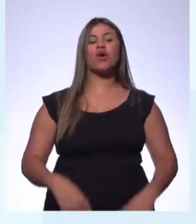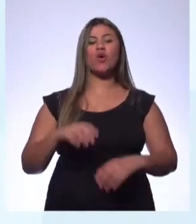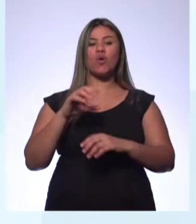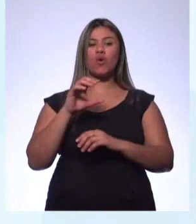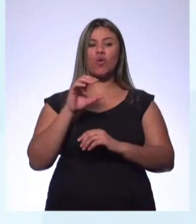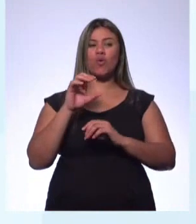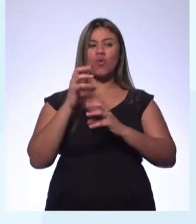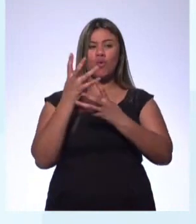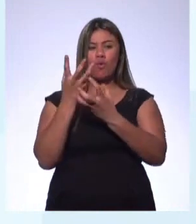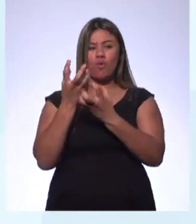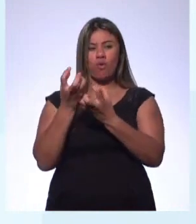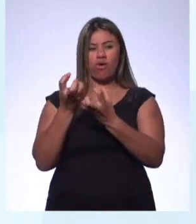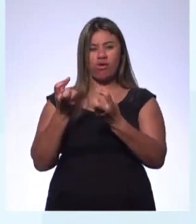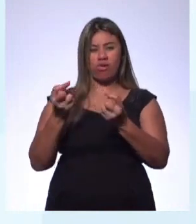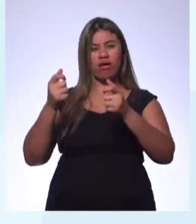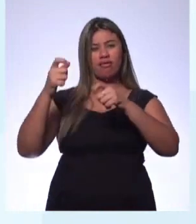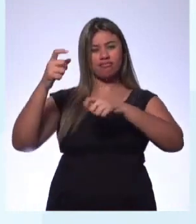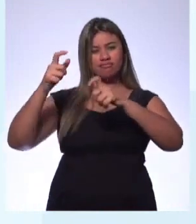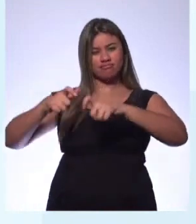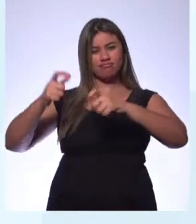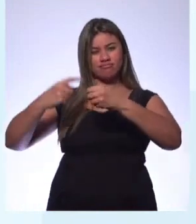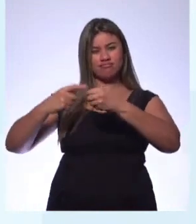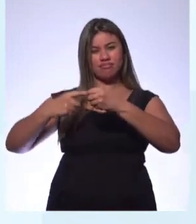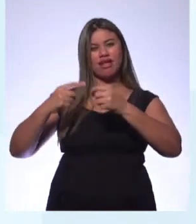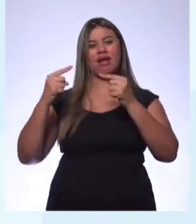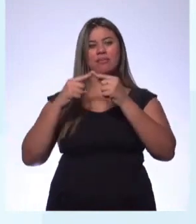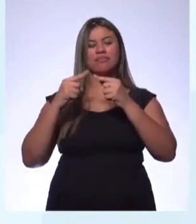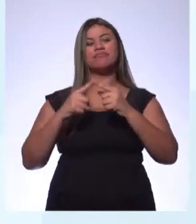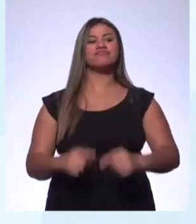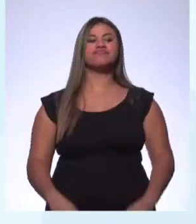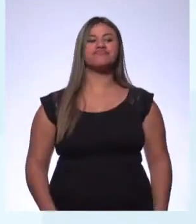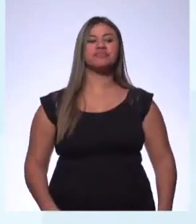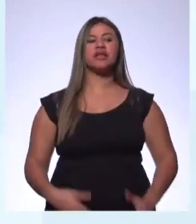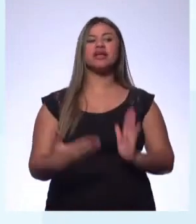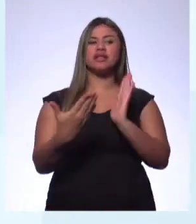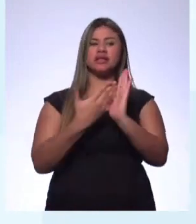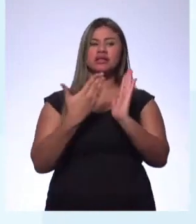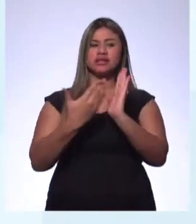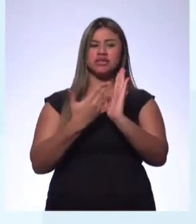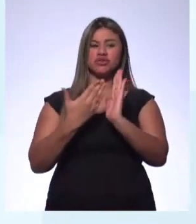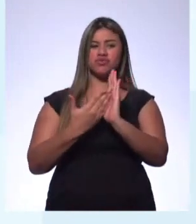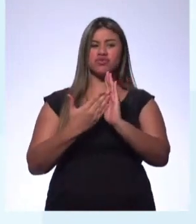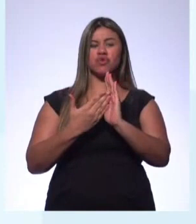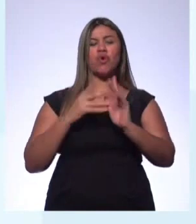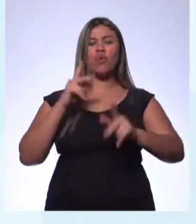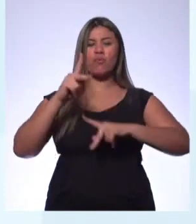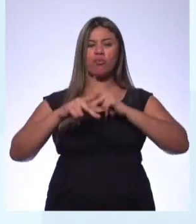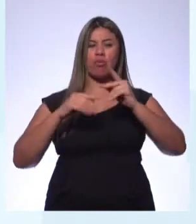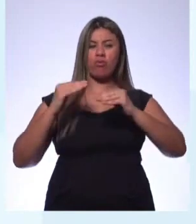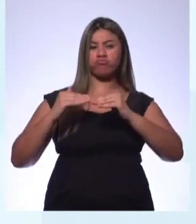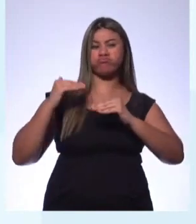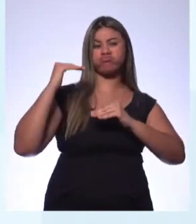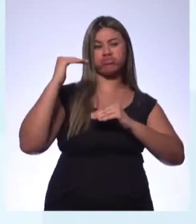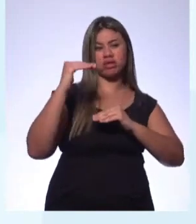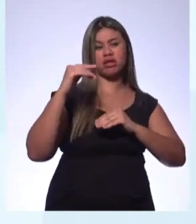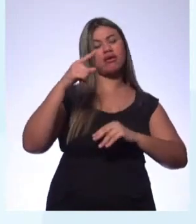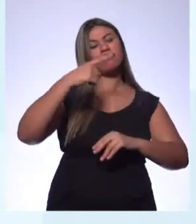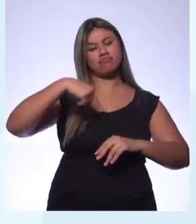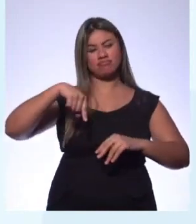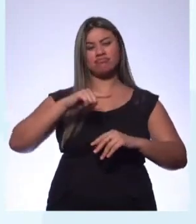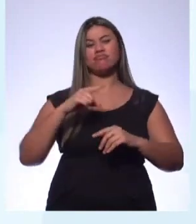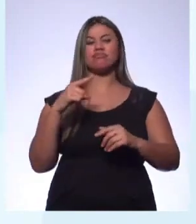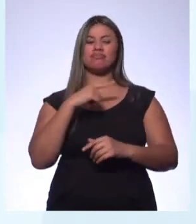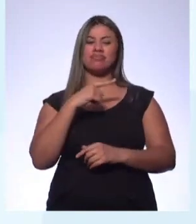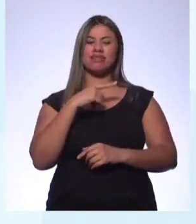Euclides da Cunha, está entre esses 10. Há muitos livros de formação e exaltação de povos. O nosso é este.